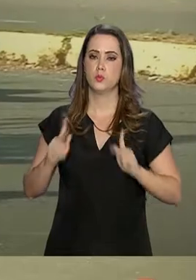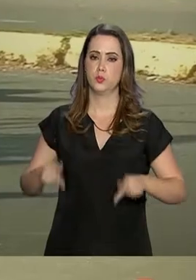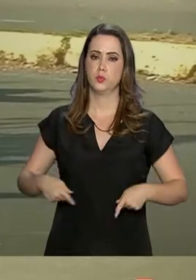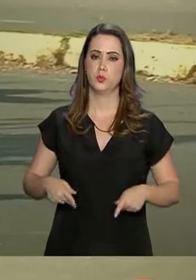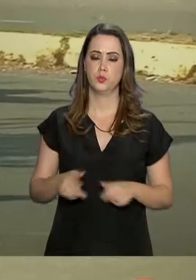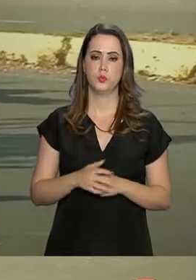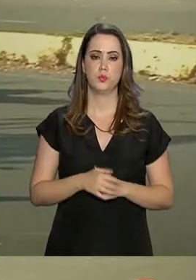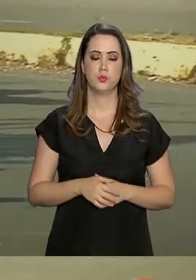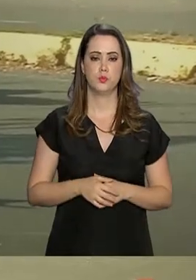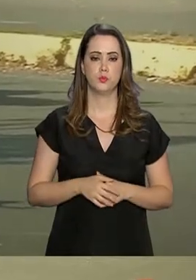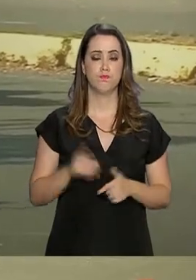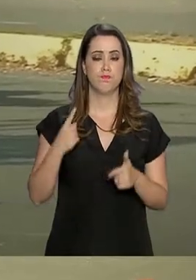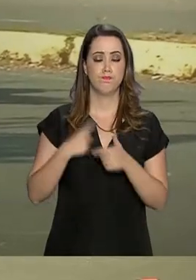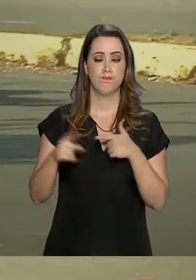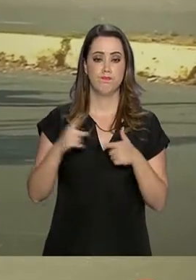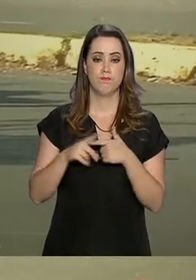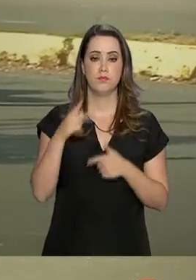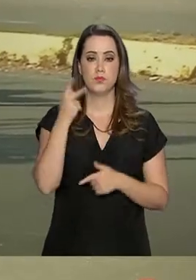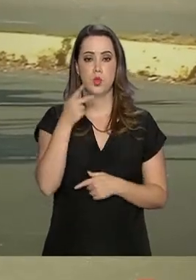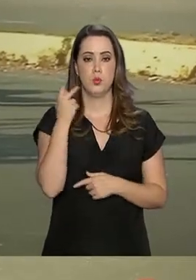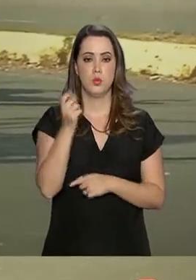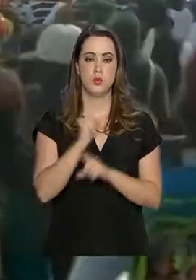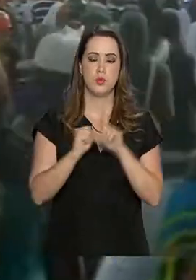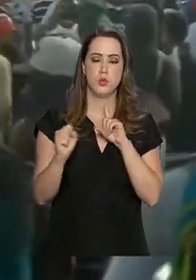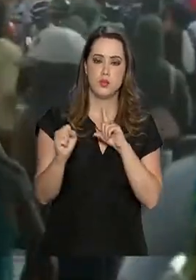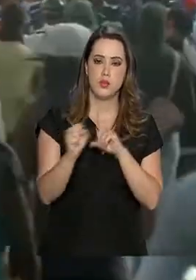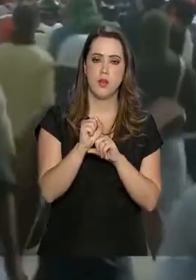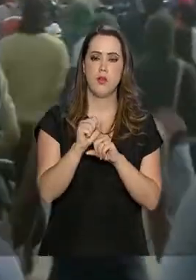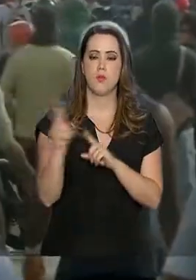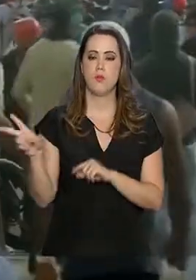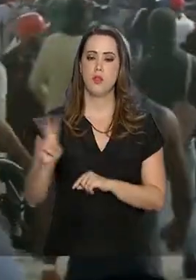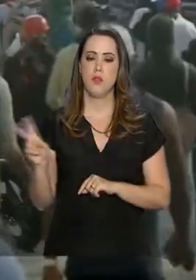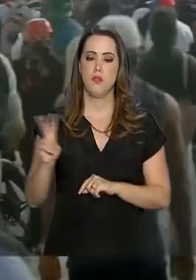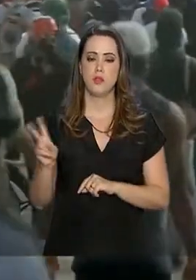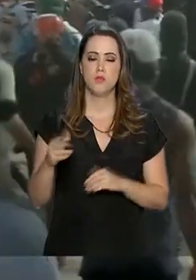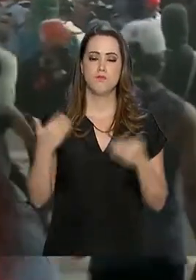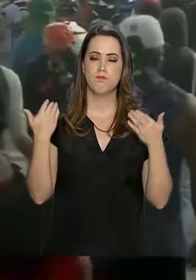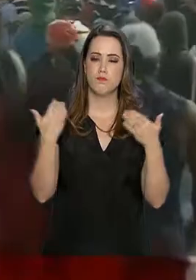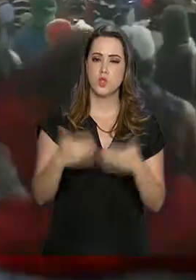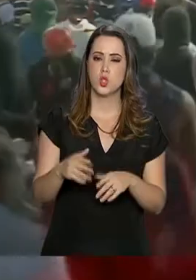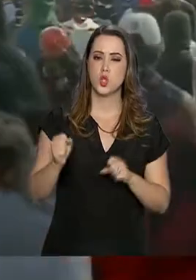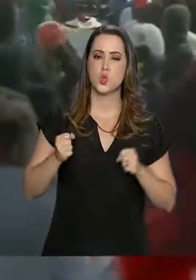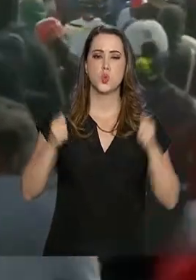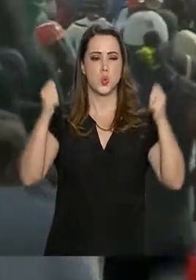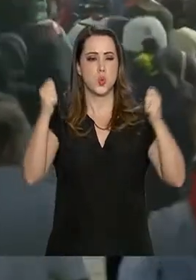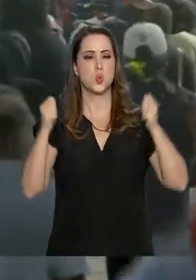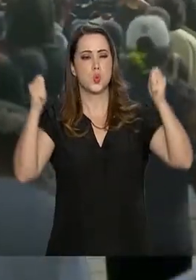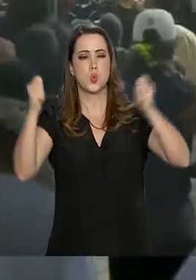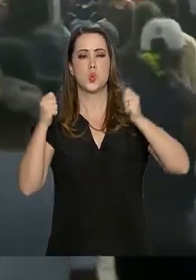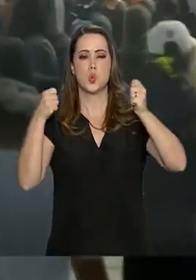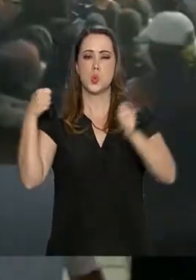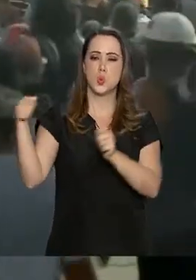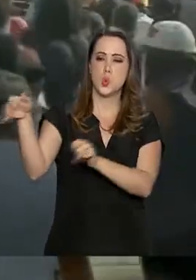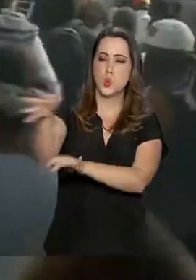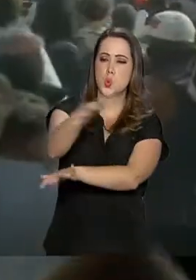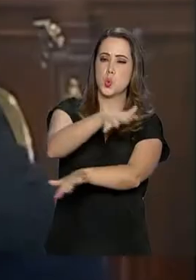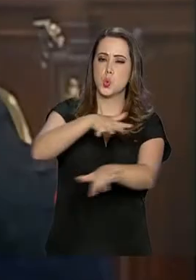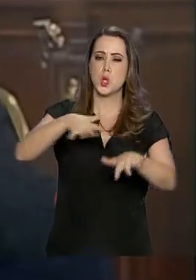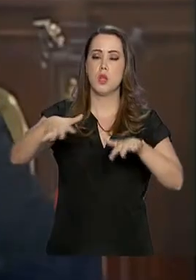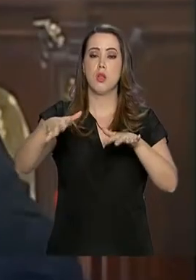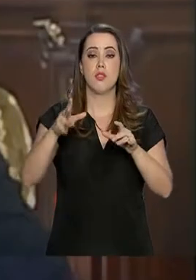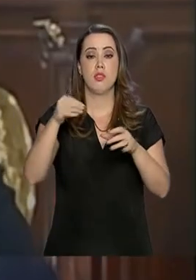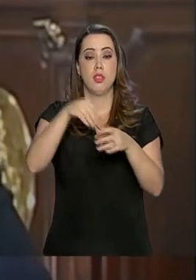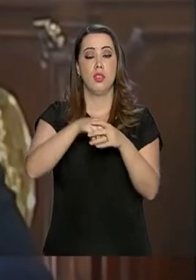Em crise política, econômica e social, a Venezuela tem enfrentado protestos e desdobramentos políticos